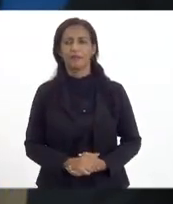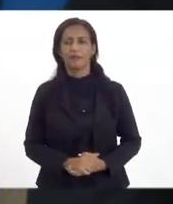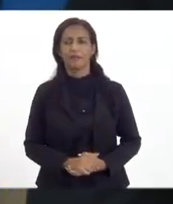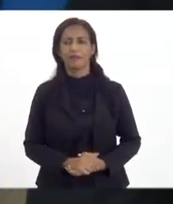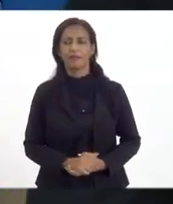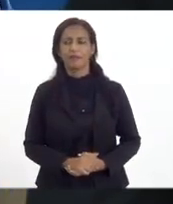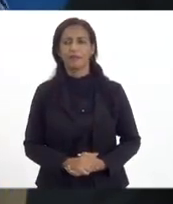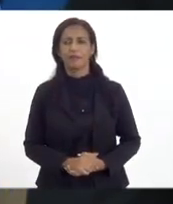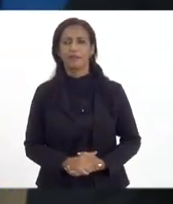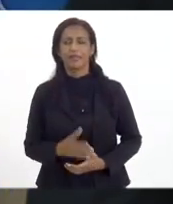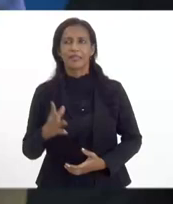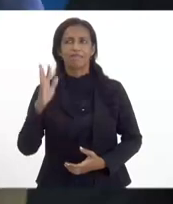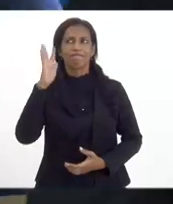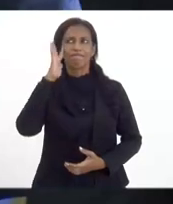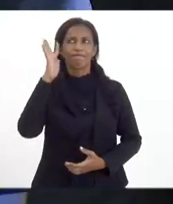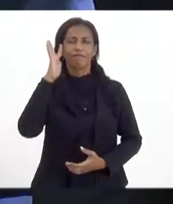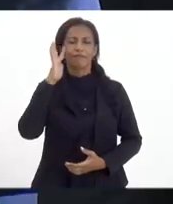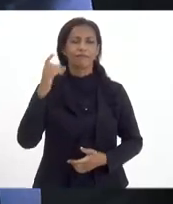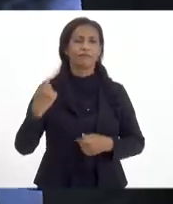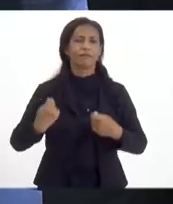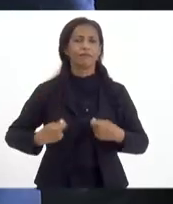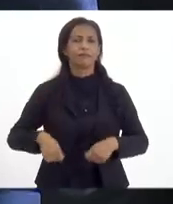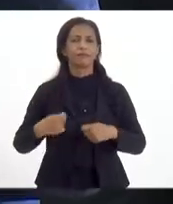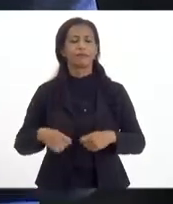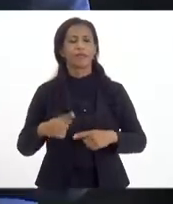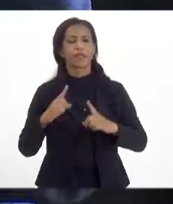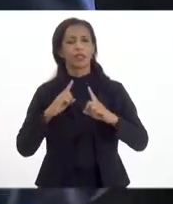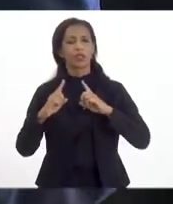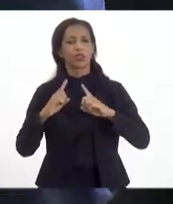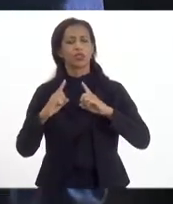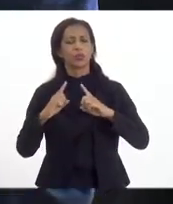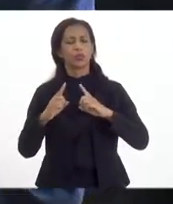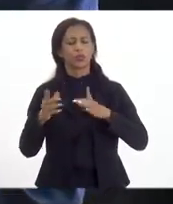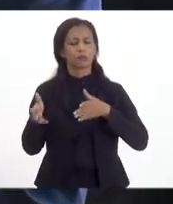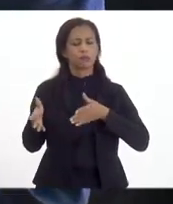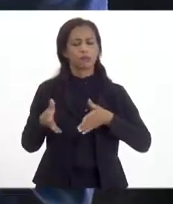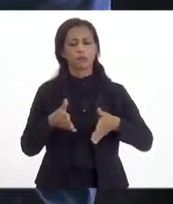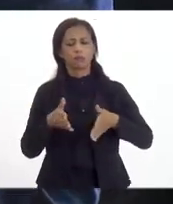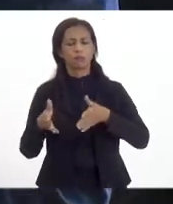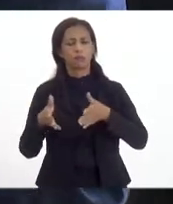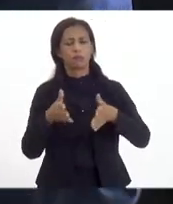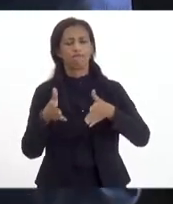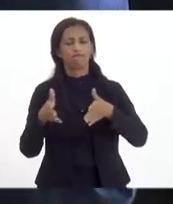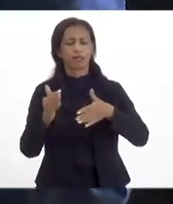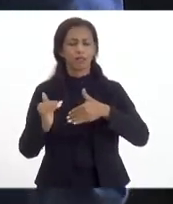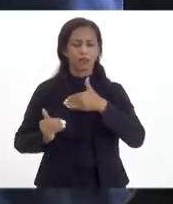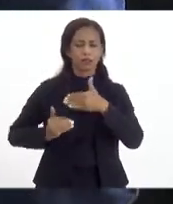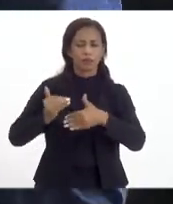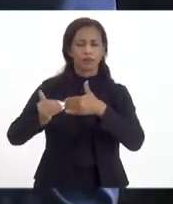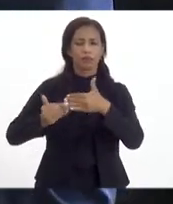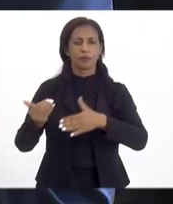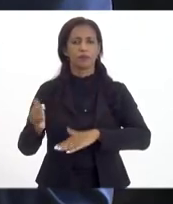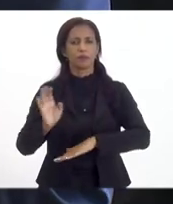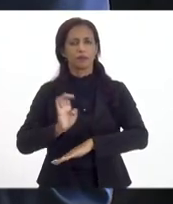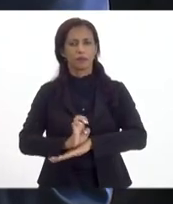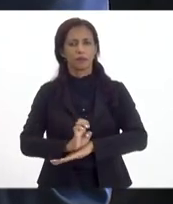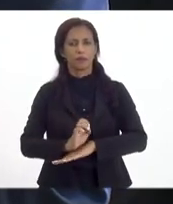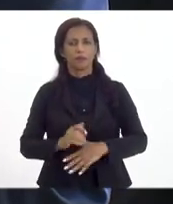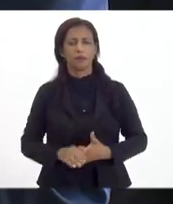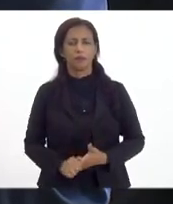que, em suma, reflete a nossa necessidade de excursão dos caminhos para a promoção e desenvolvimento do nosso Estado